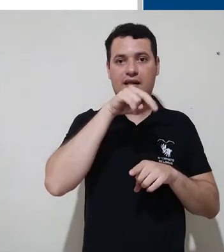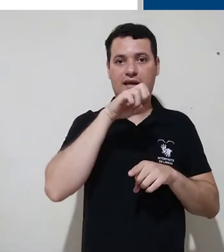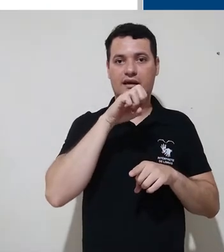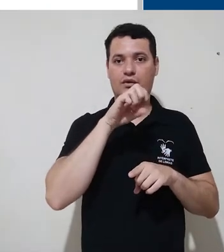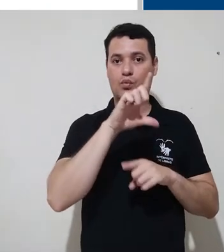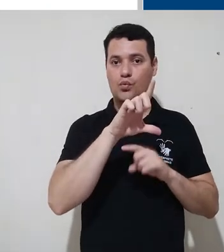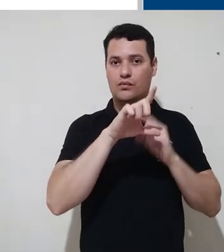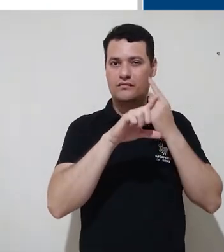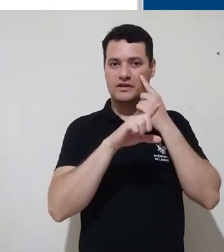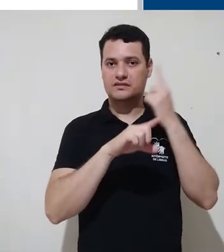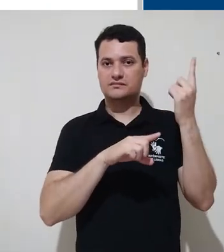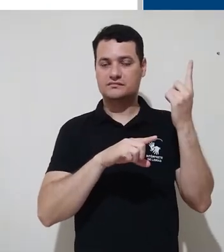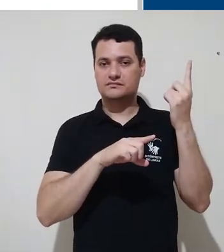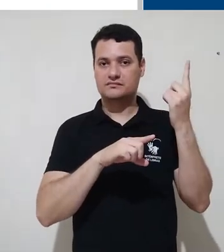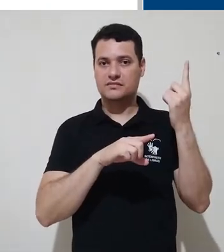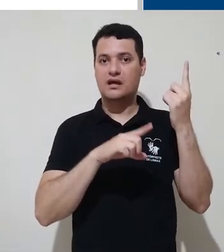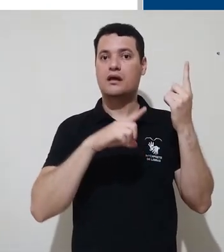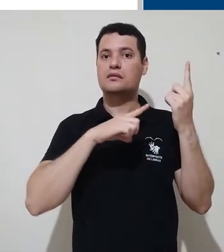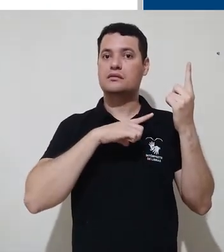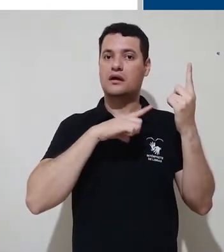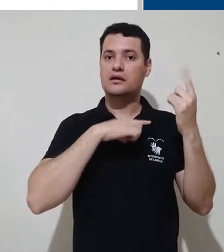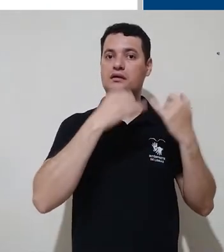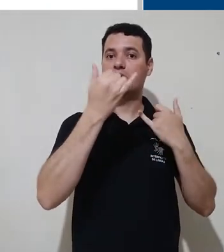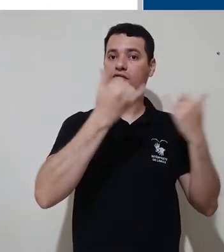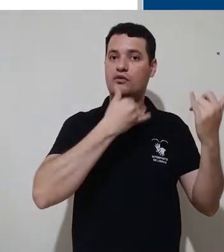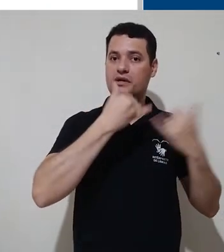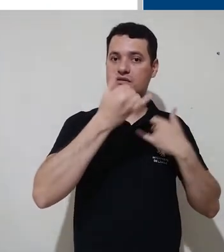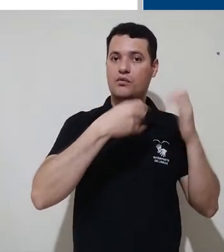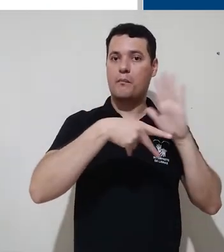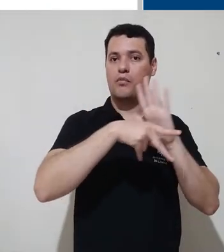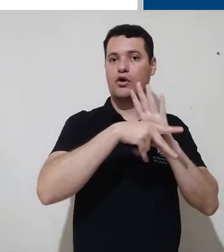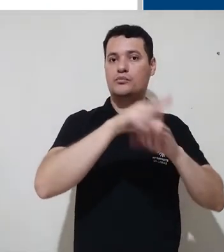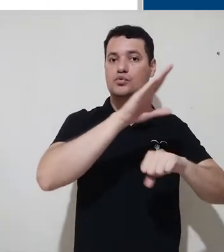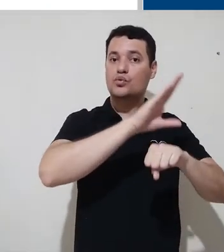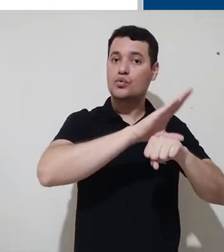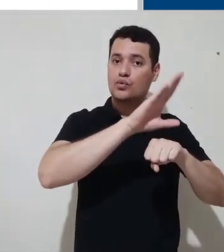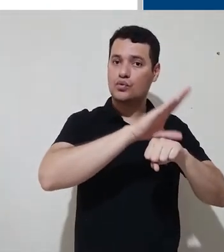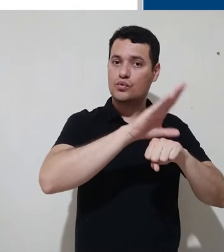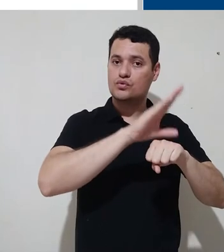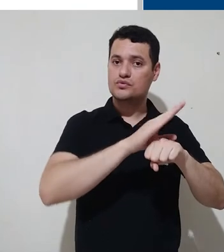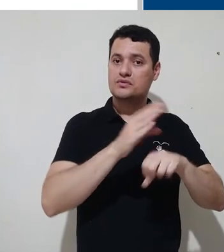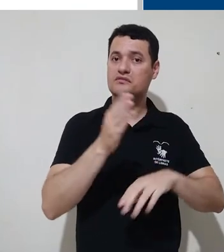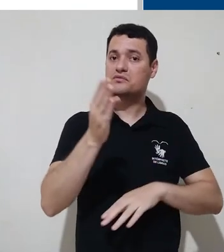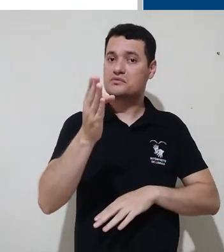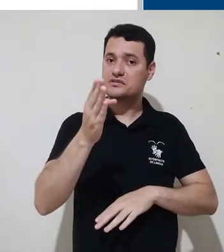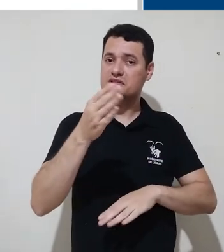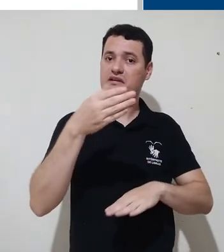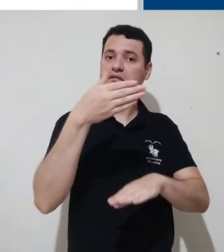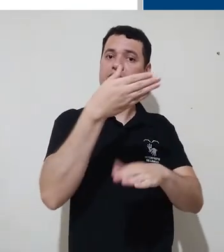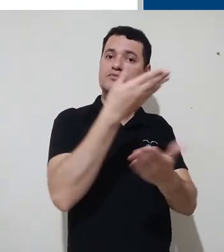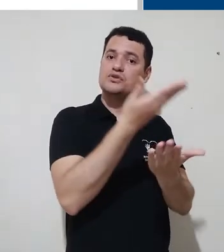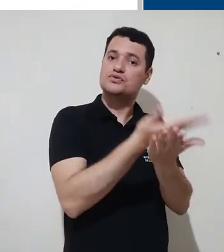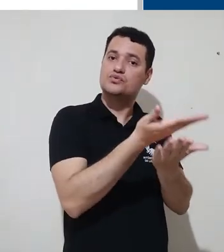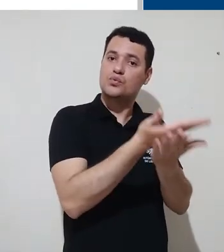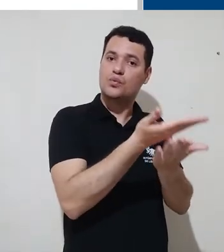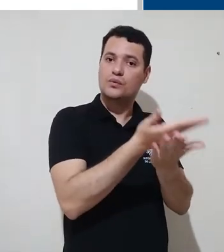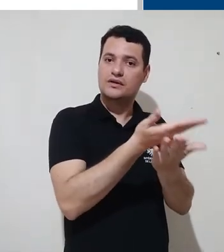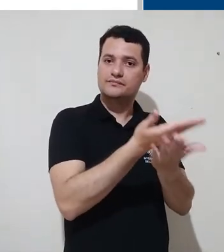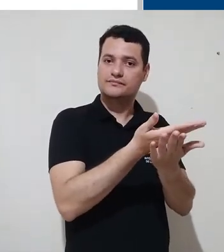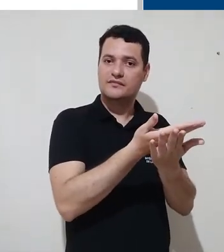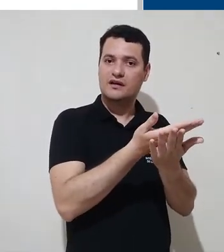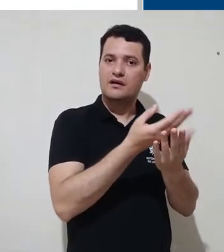na sessão de painel vamos ter, no caso, informações relativas aos cursos